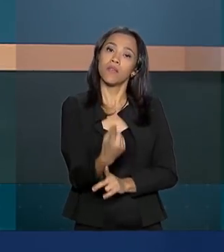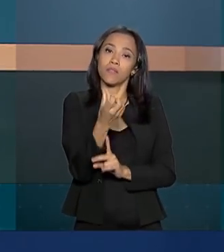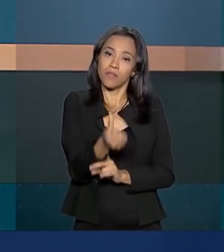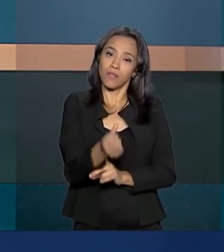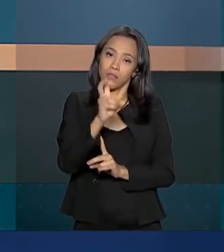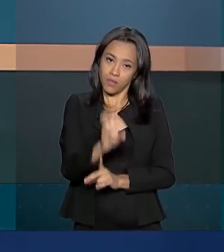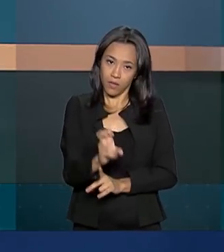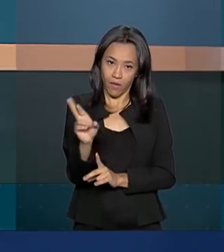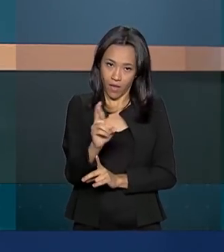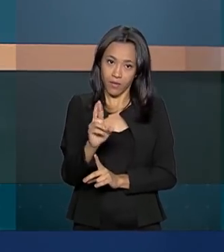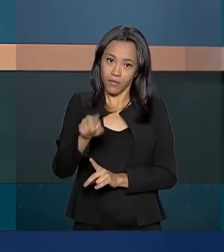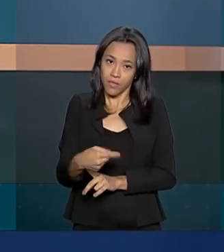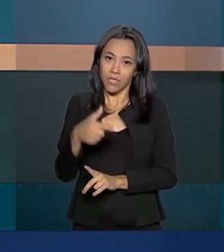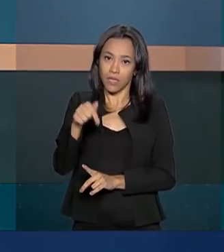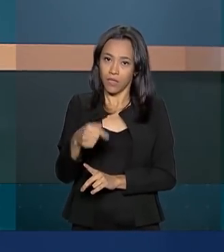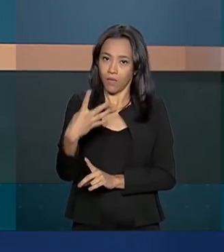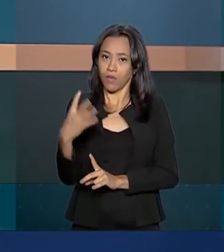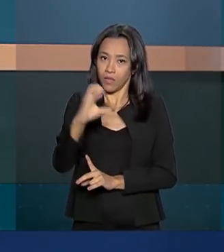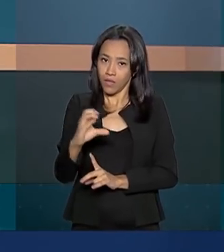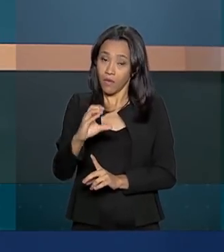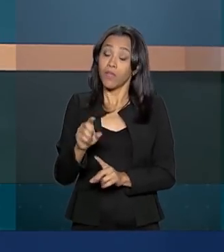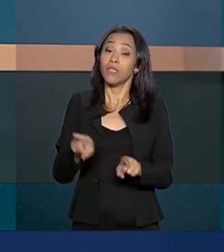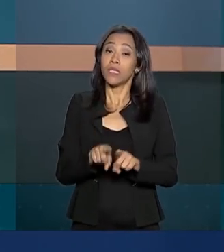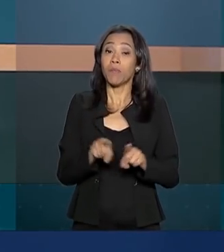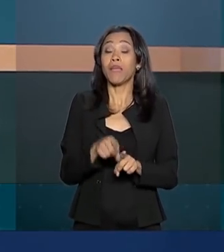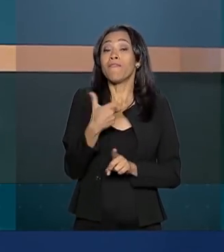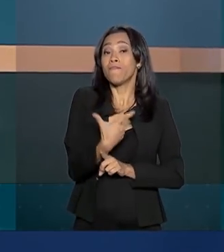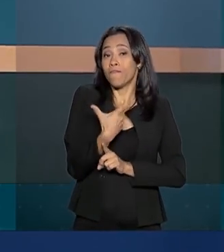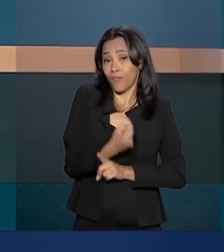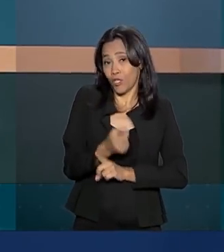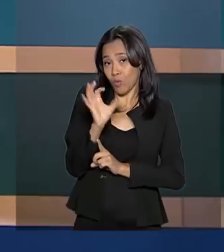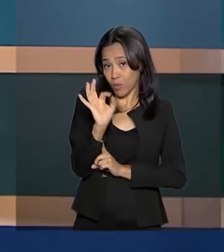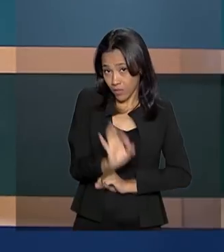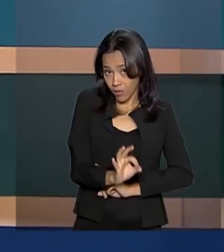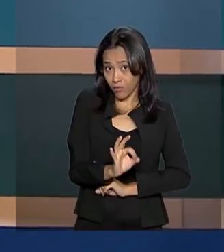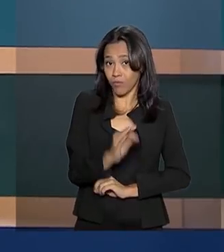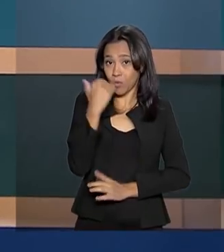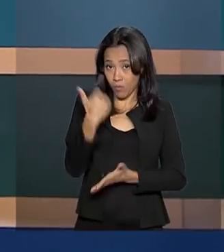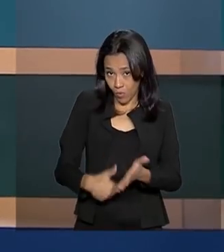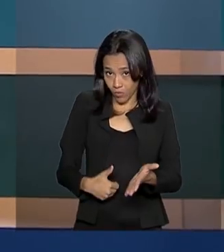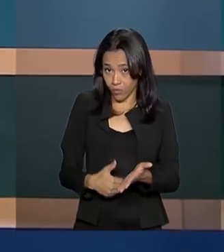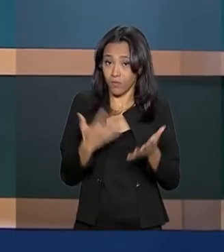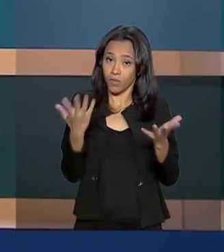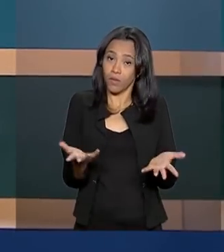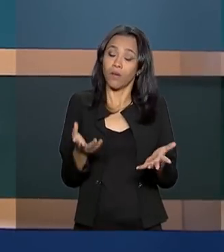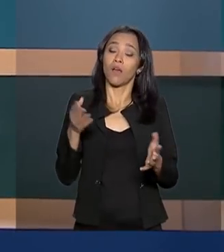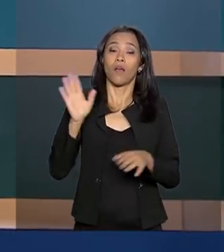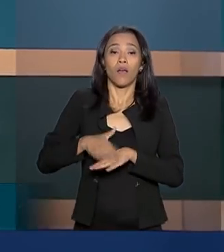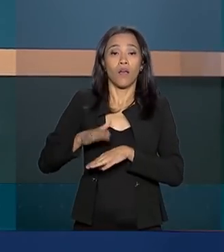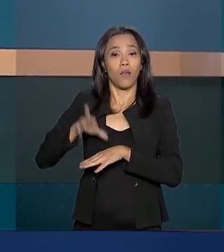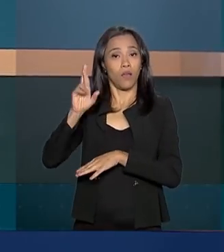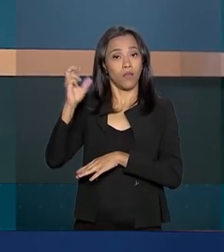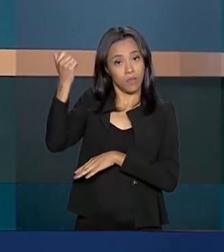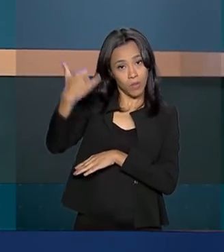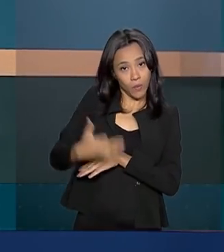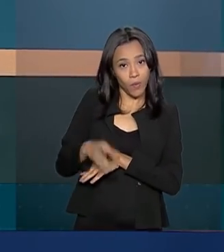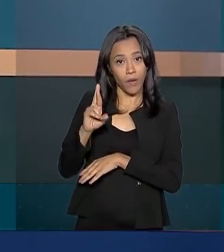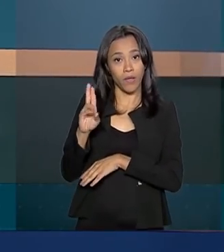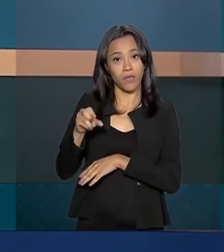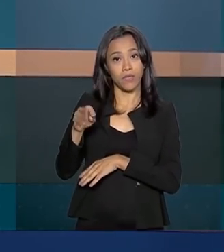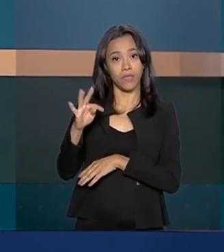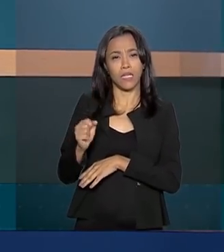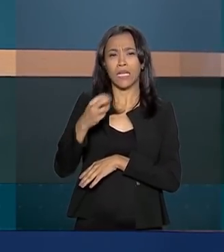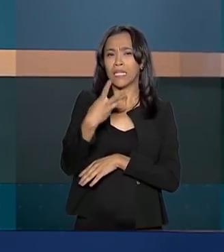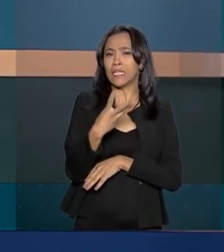,74 e no máximo 20% do imposto devido. De acordo com a Receita, foram entregues mais de 30 milhões